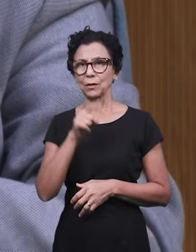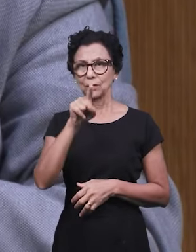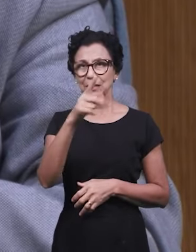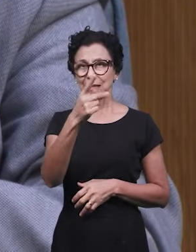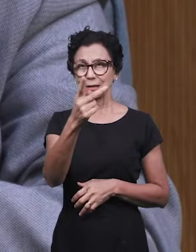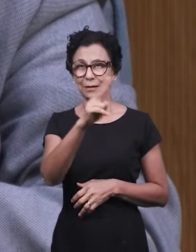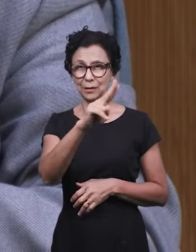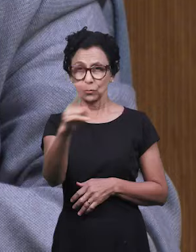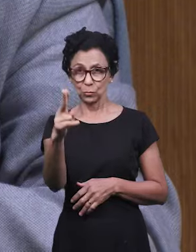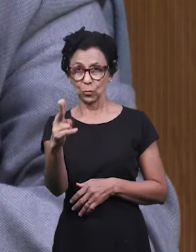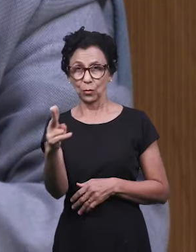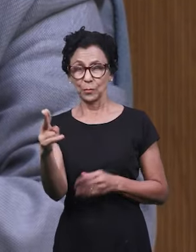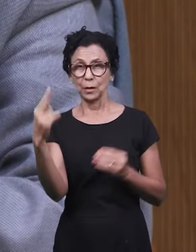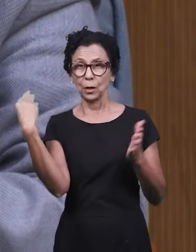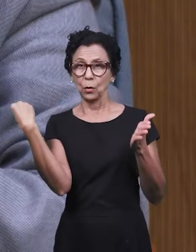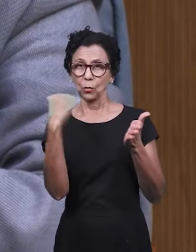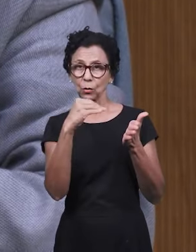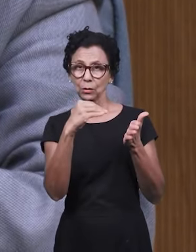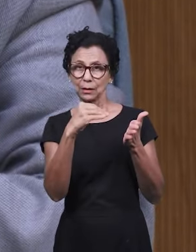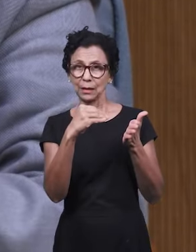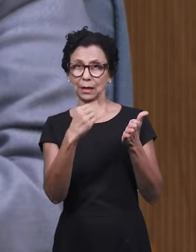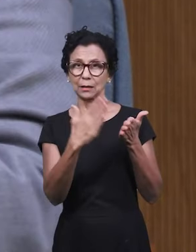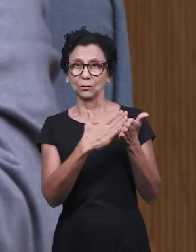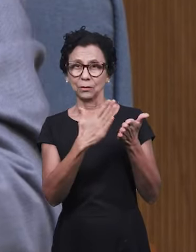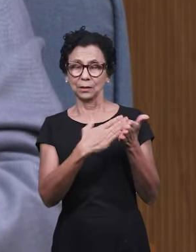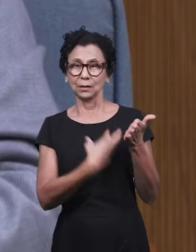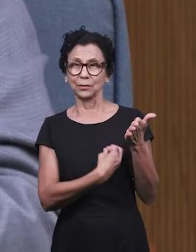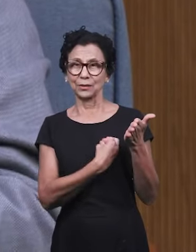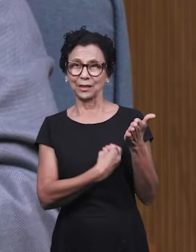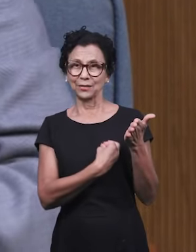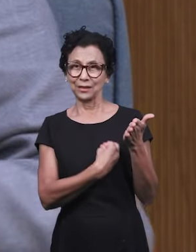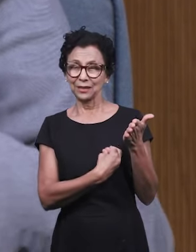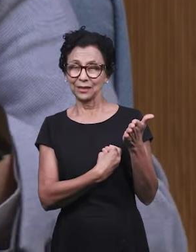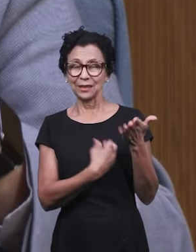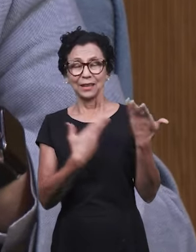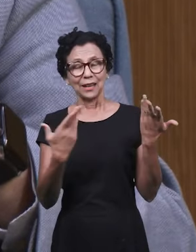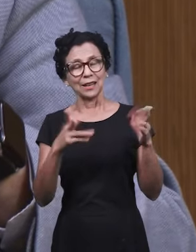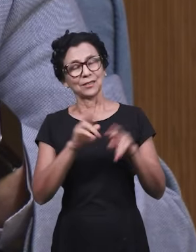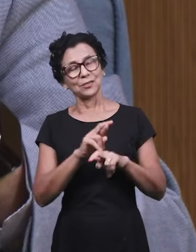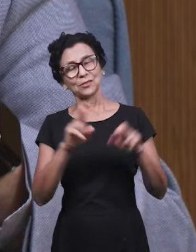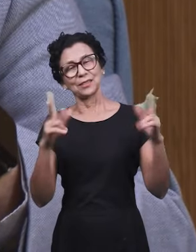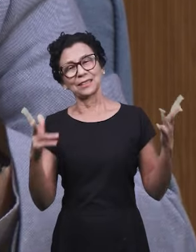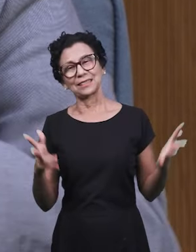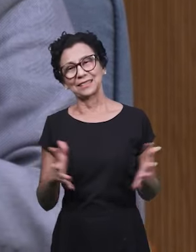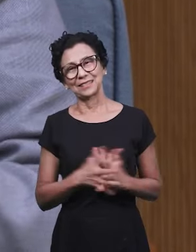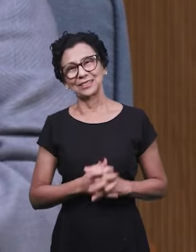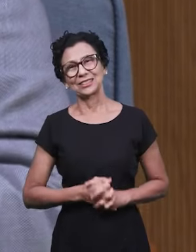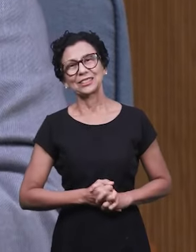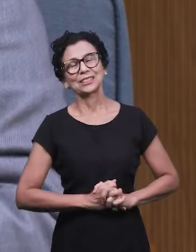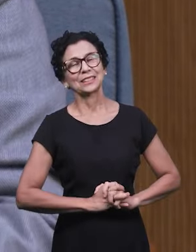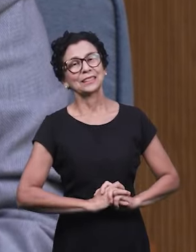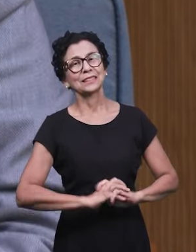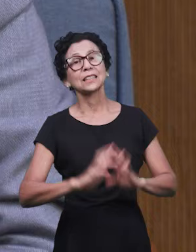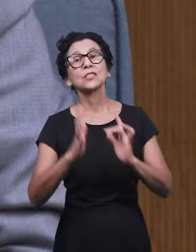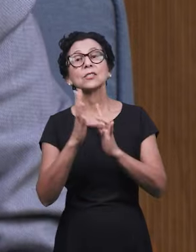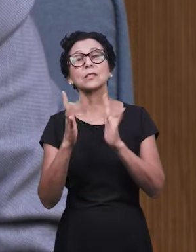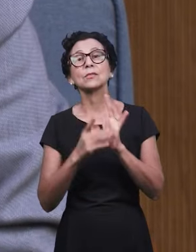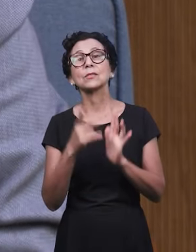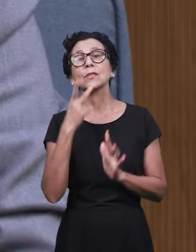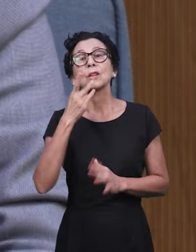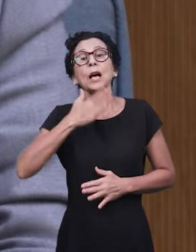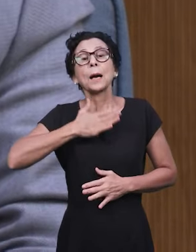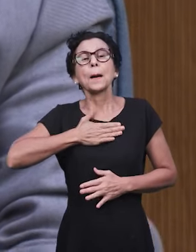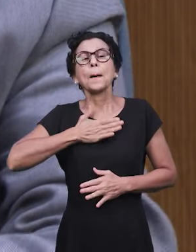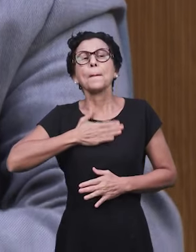é diferente. Porque é uma felicidade como a paz. Jesus certa vez não disse, Daniel, a minha paz